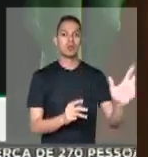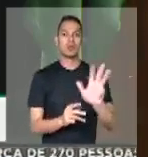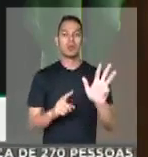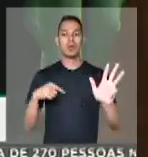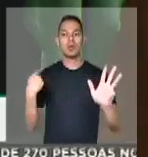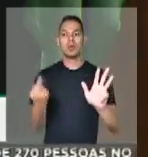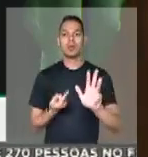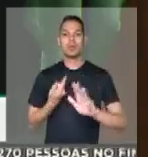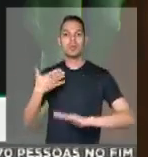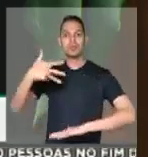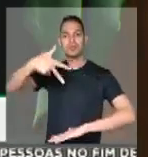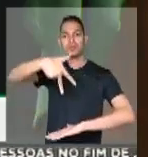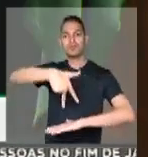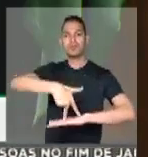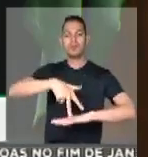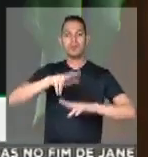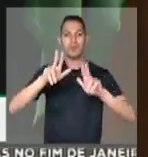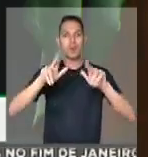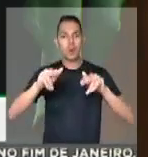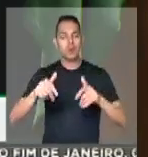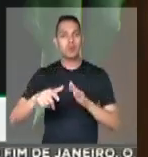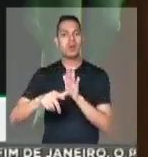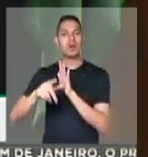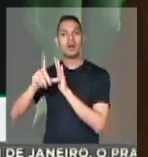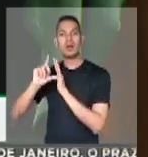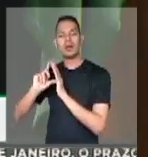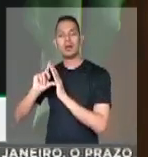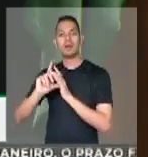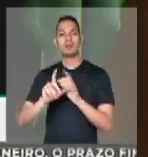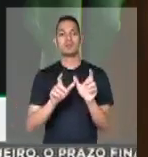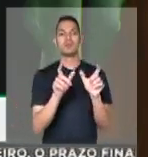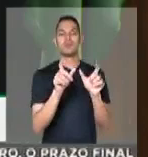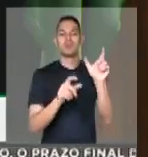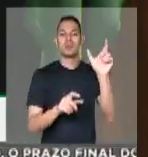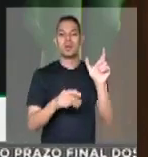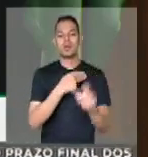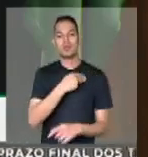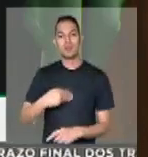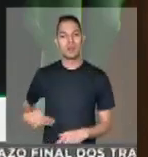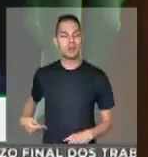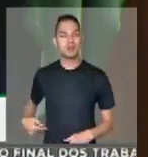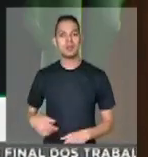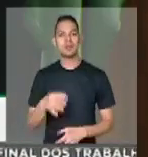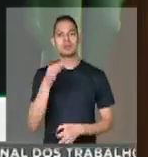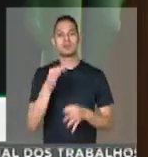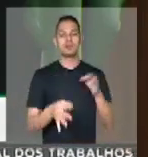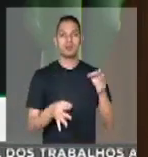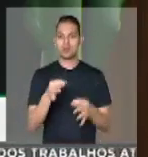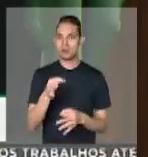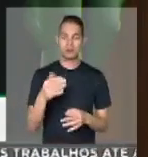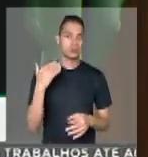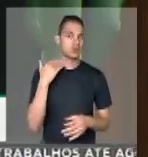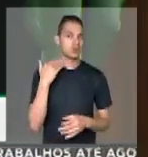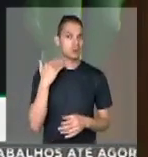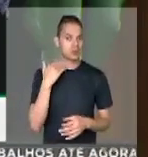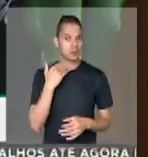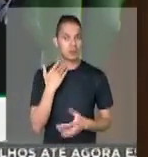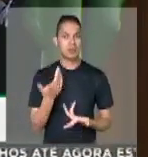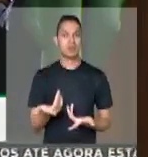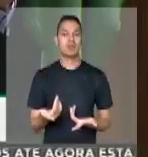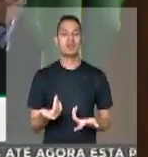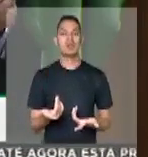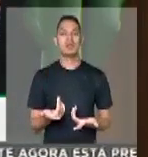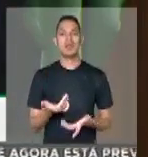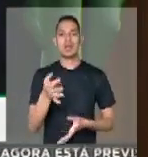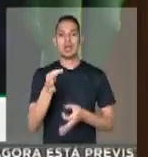tribuna nunca fizemos em relação ao comportamento do ministro da Justiça enquanto juiz, que ao invés de